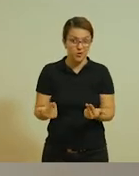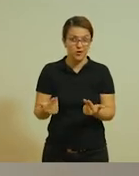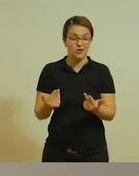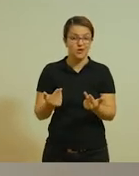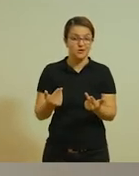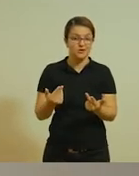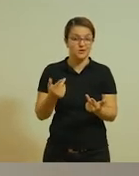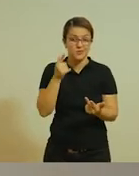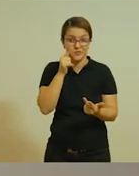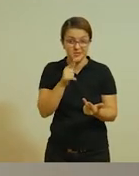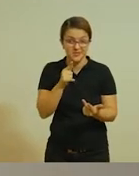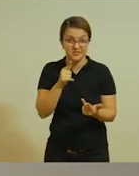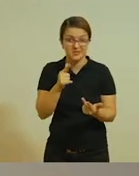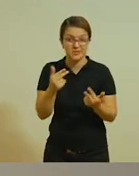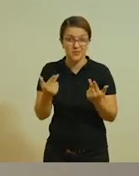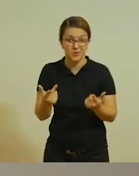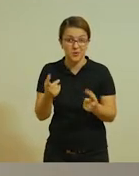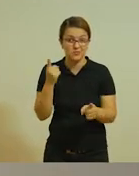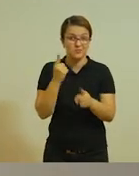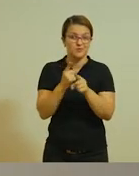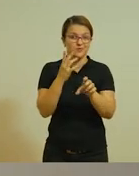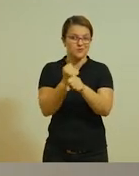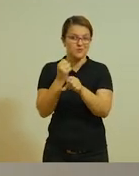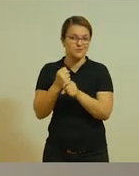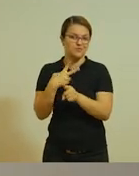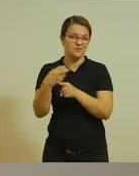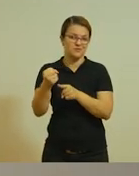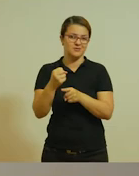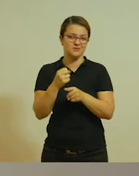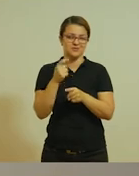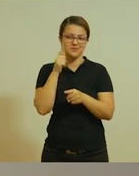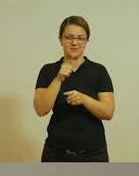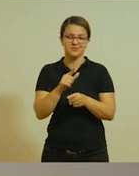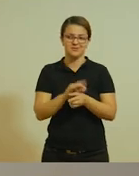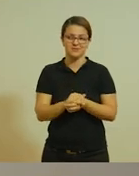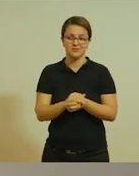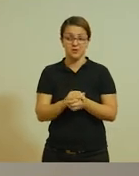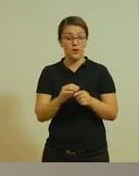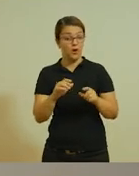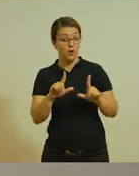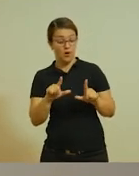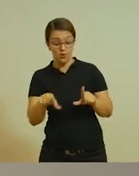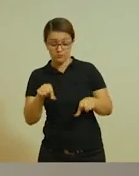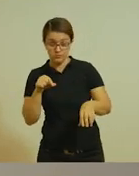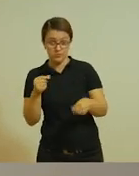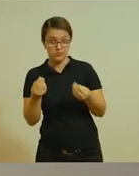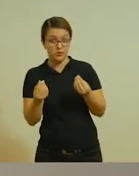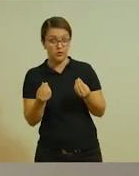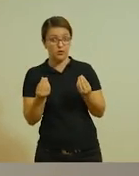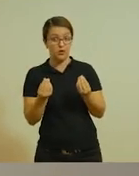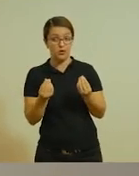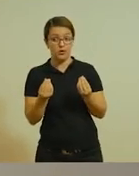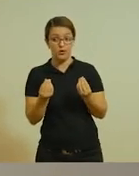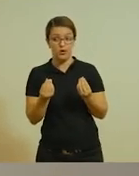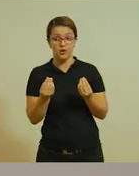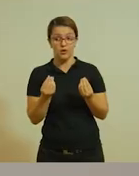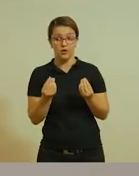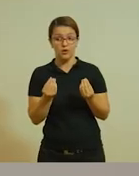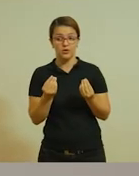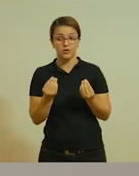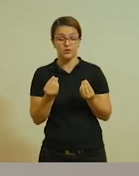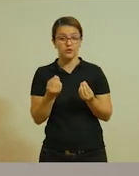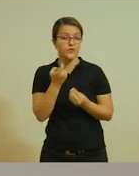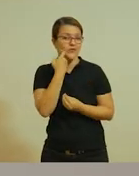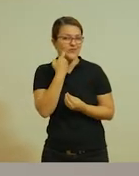número possível de imagens. Ah, consegui. Deixa eu pensar na ordem. Na ordem. Aqui eu tenho o Fish Game.